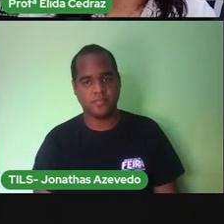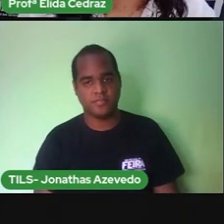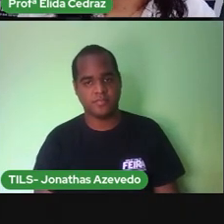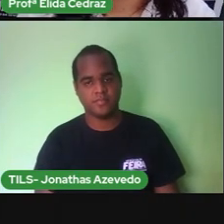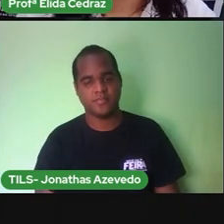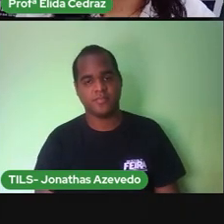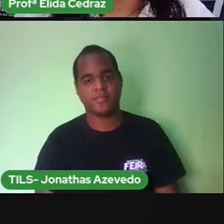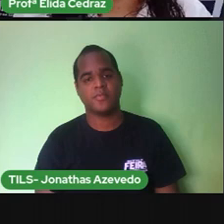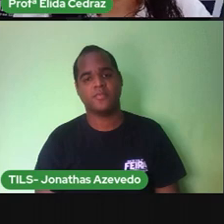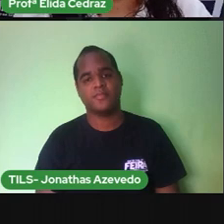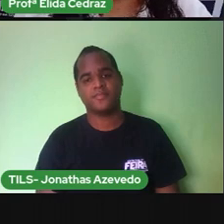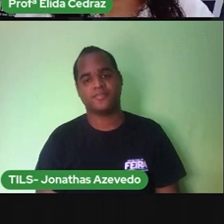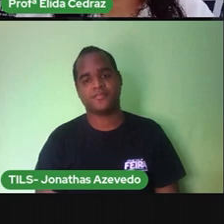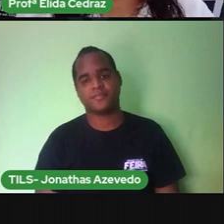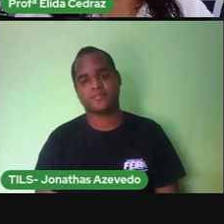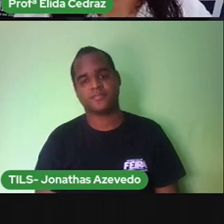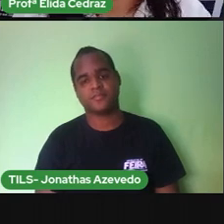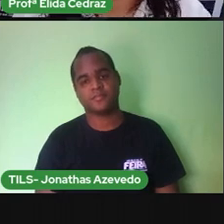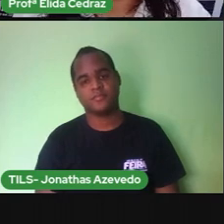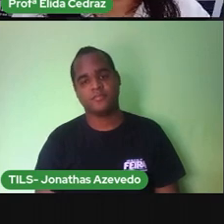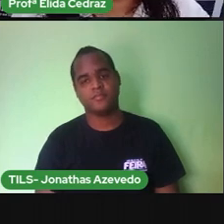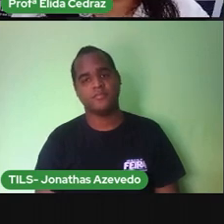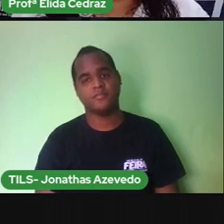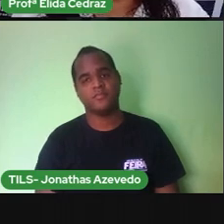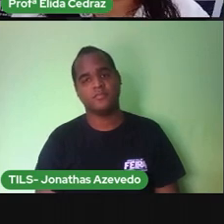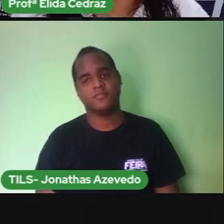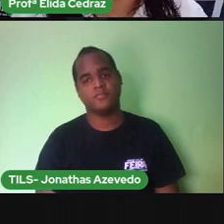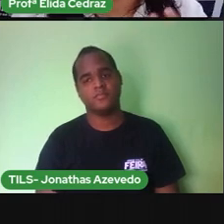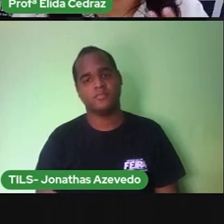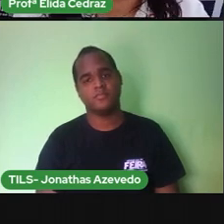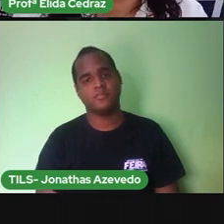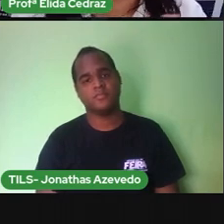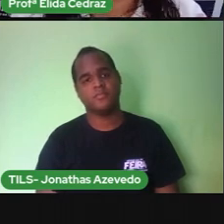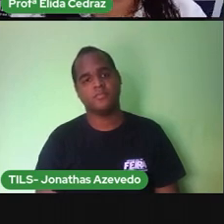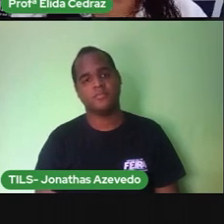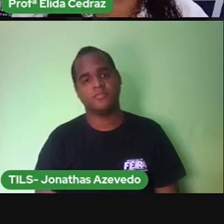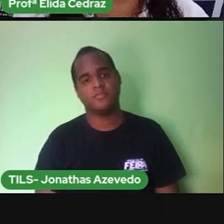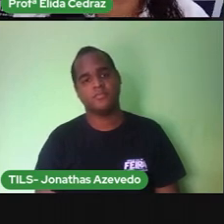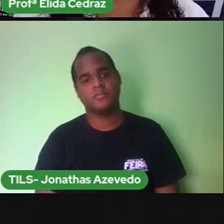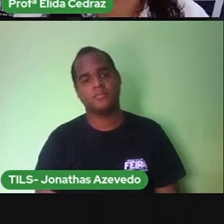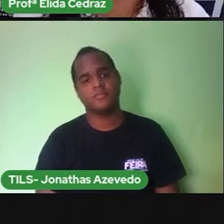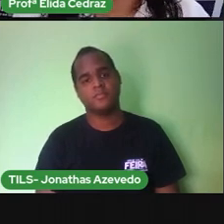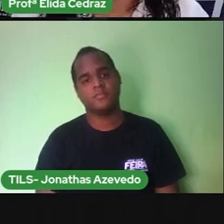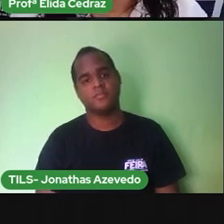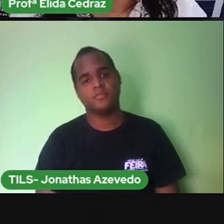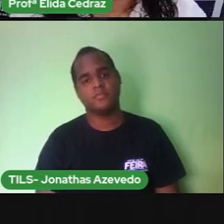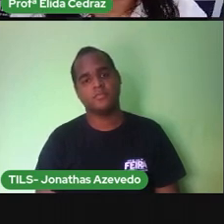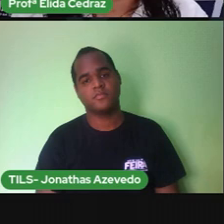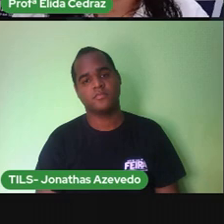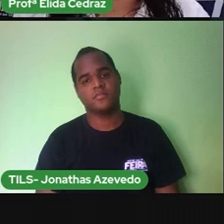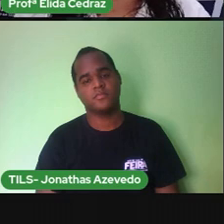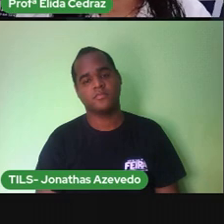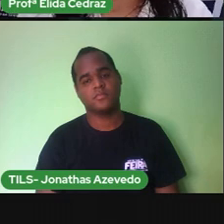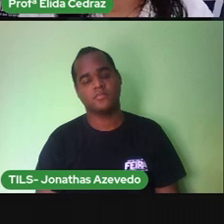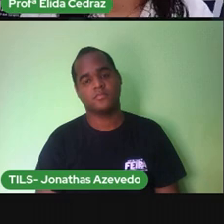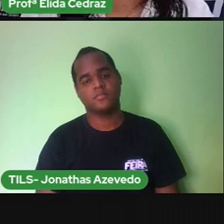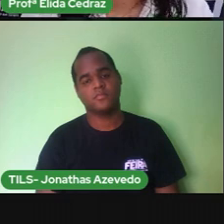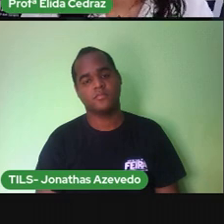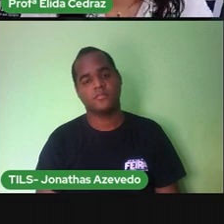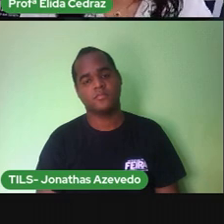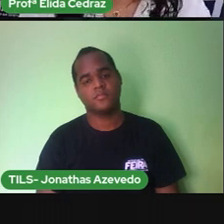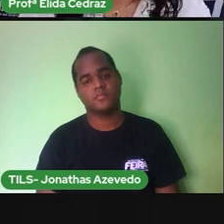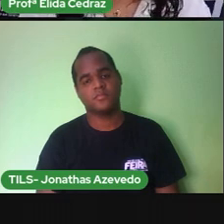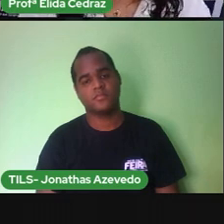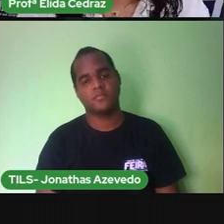Pato Eu posso formar outras palavras A partir de pato? Posso Vamos